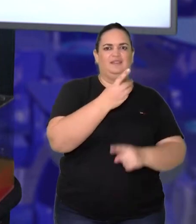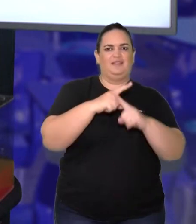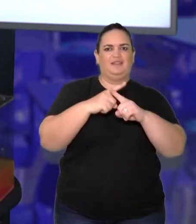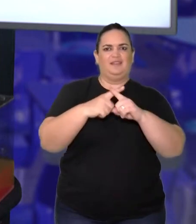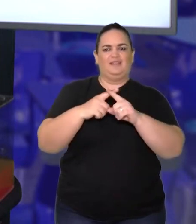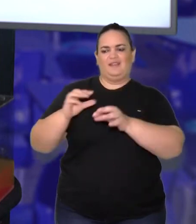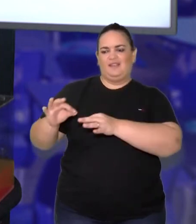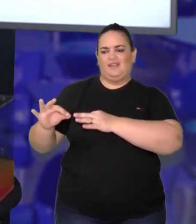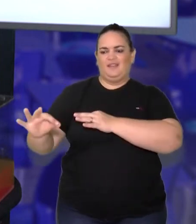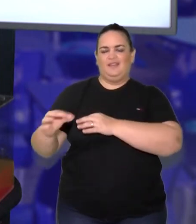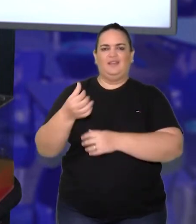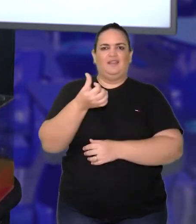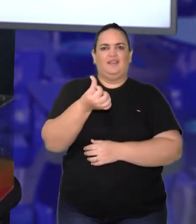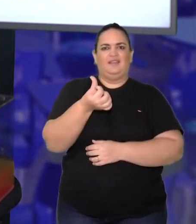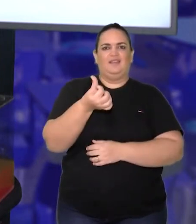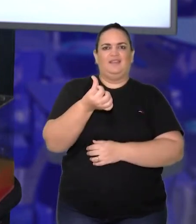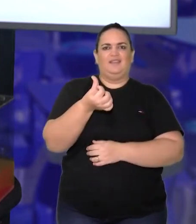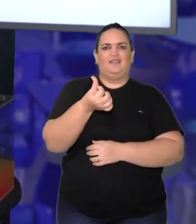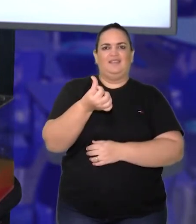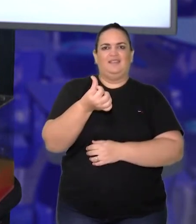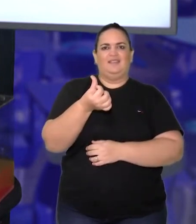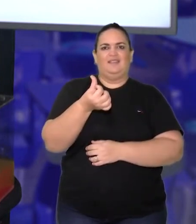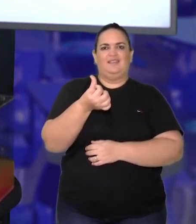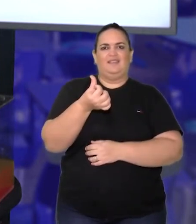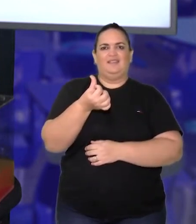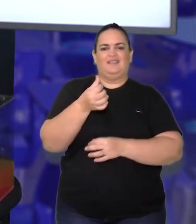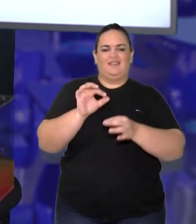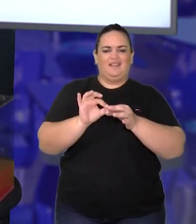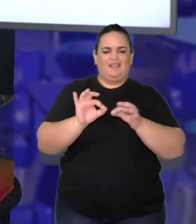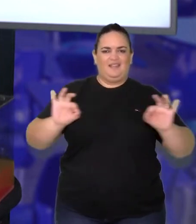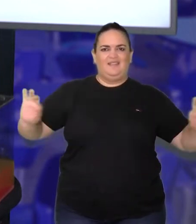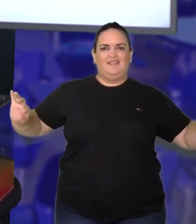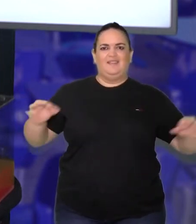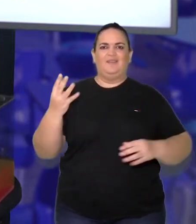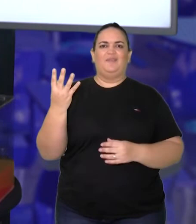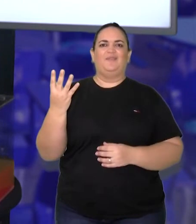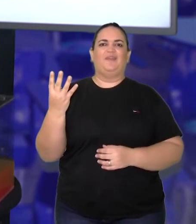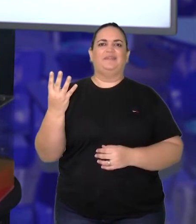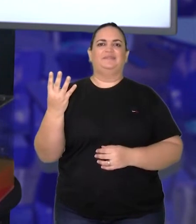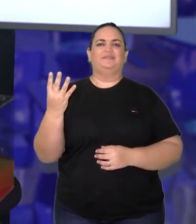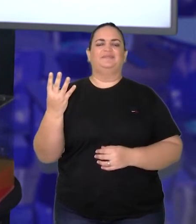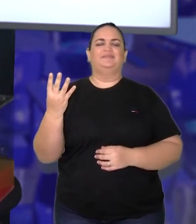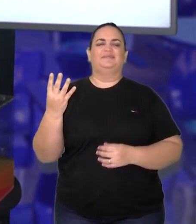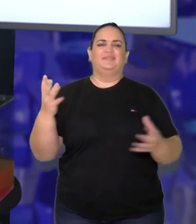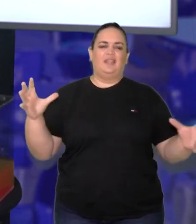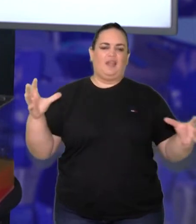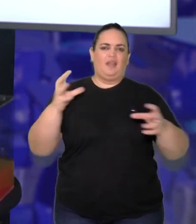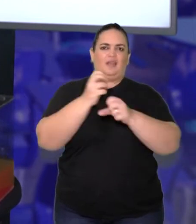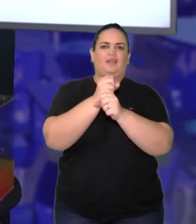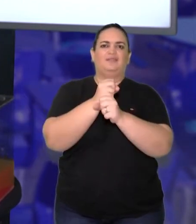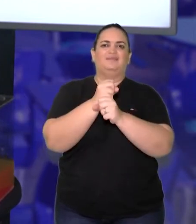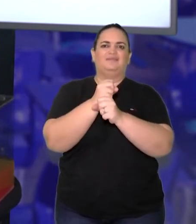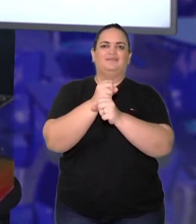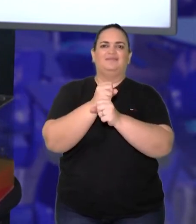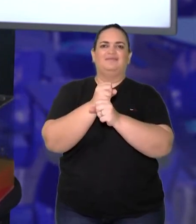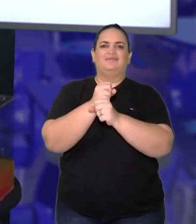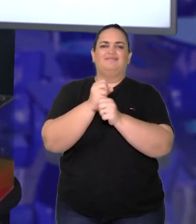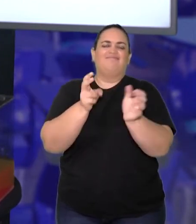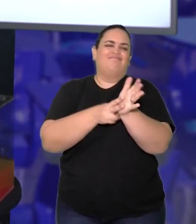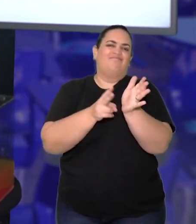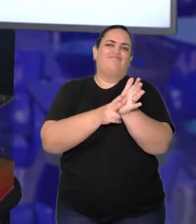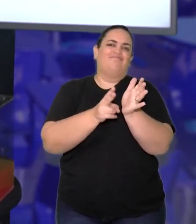largura, que é 6, multiplicando pelo comprimento, que são 4. O resultado, né? O produto dessa multiplicação